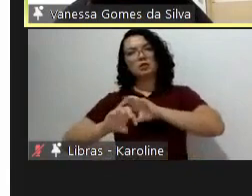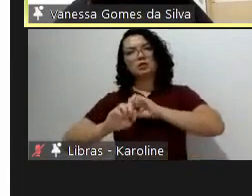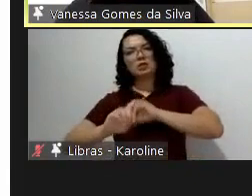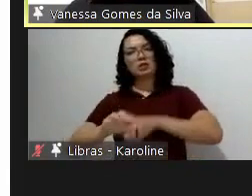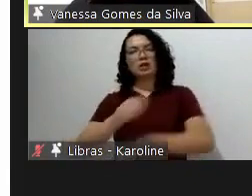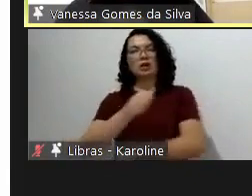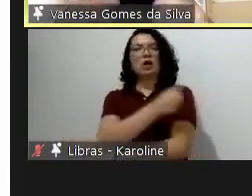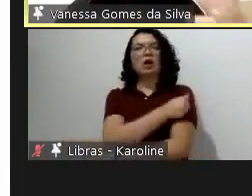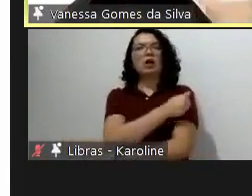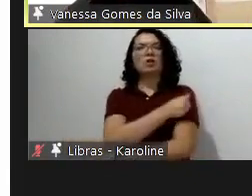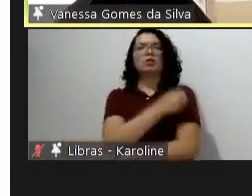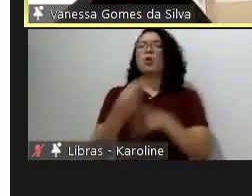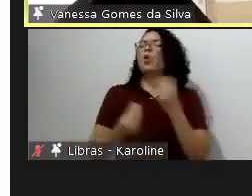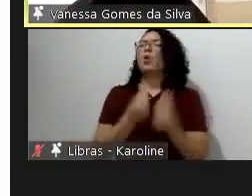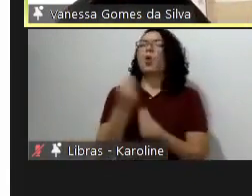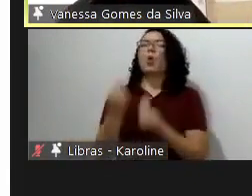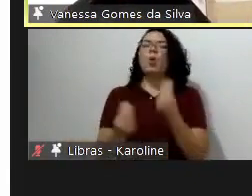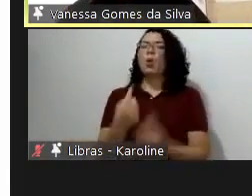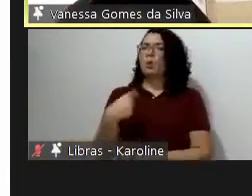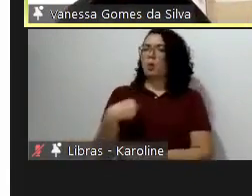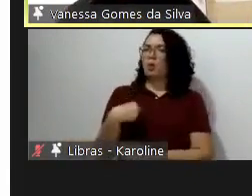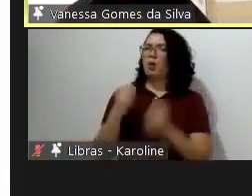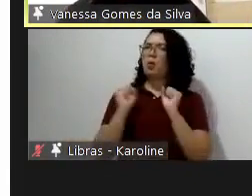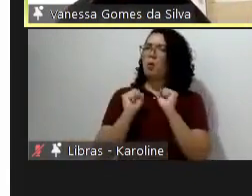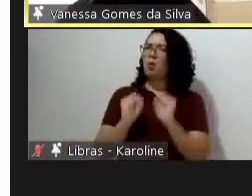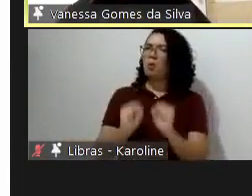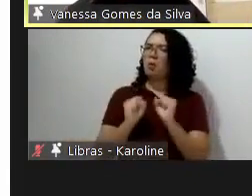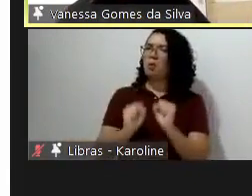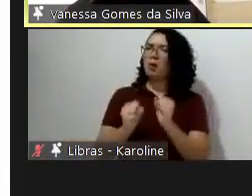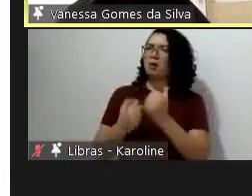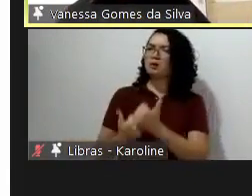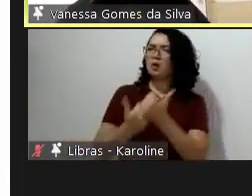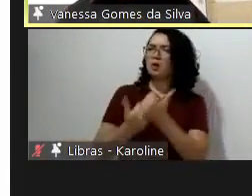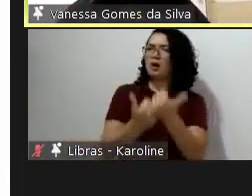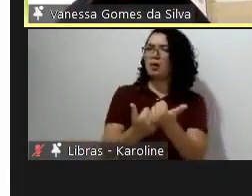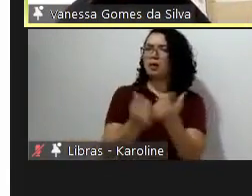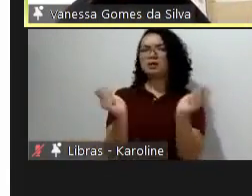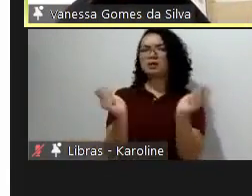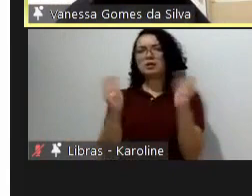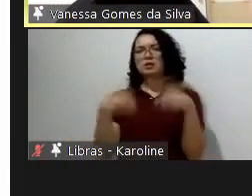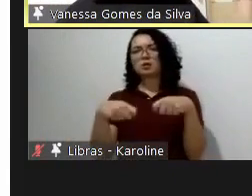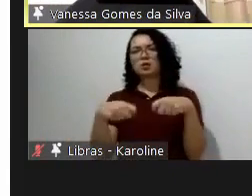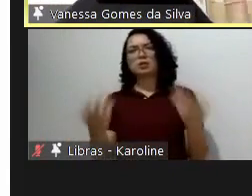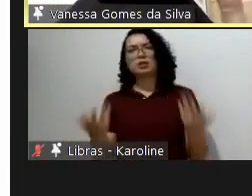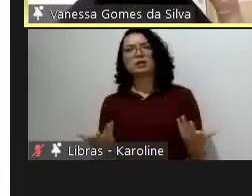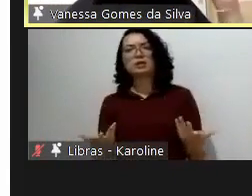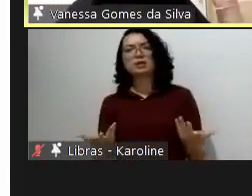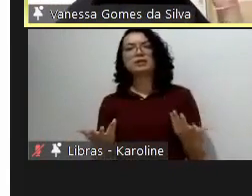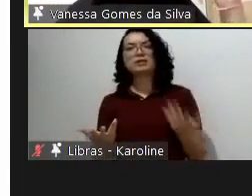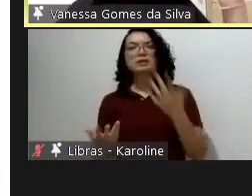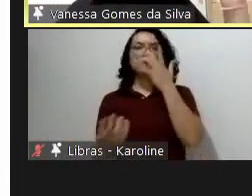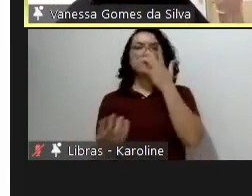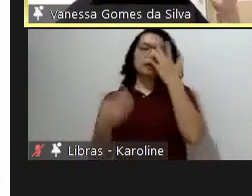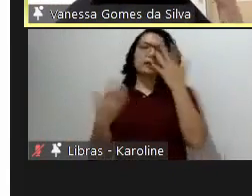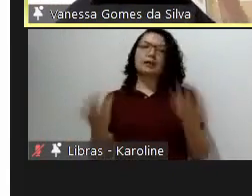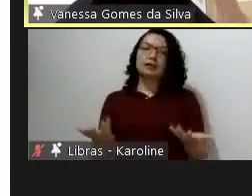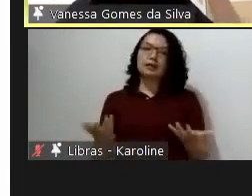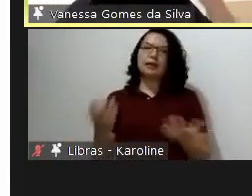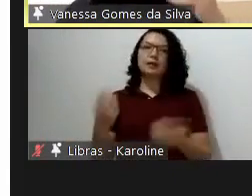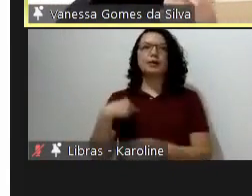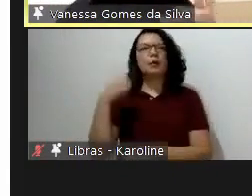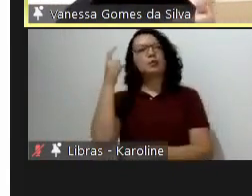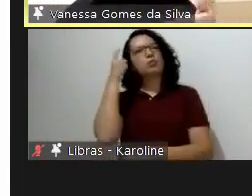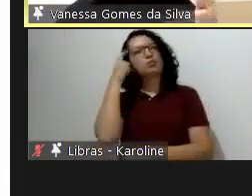nesse tema, como que eu poderia fornecer essas competências necessárias para fazer declaração ambiental. E daí, os meus elefantes e as borboletas. Eu